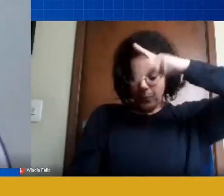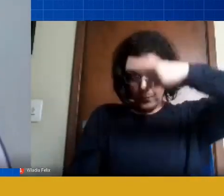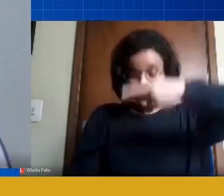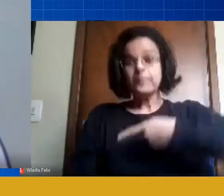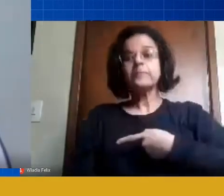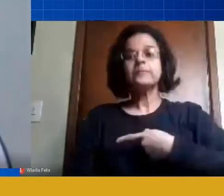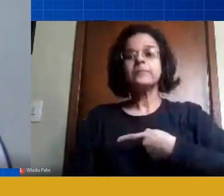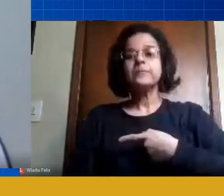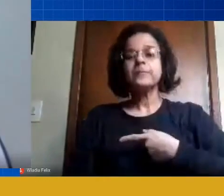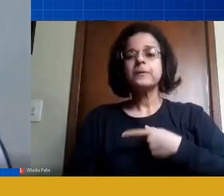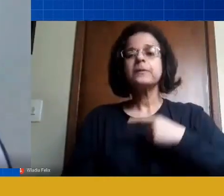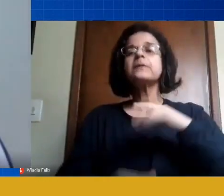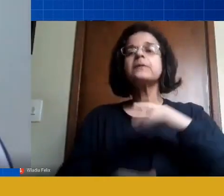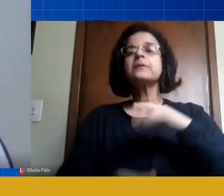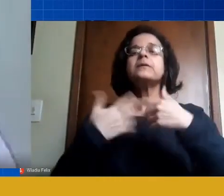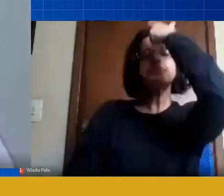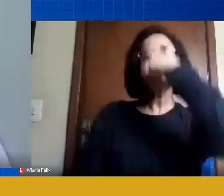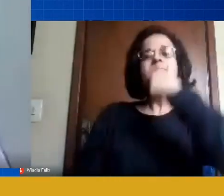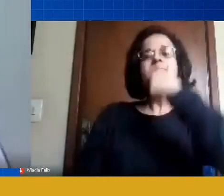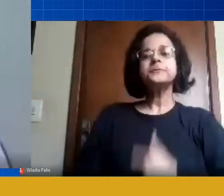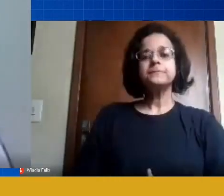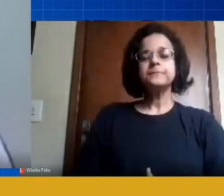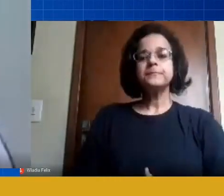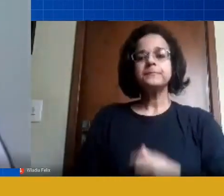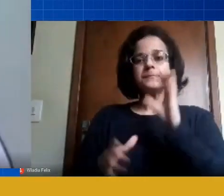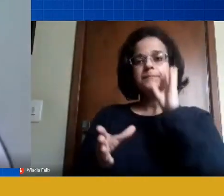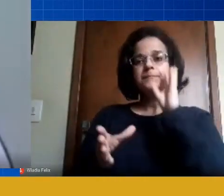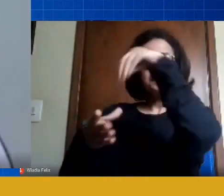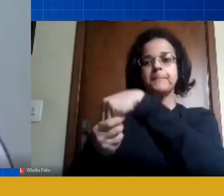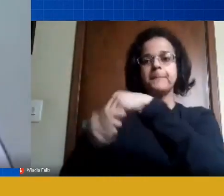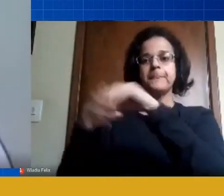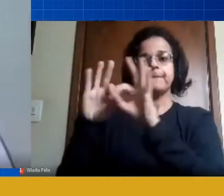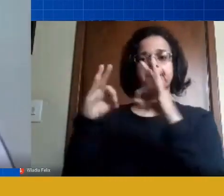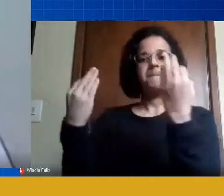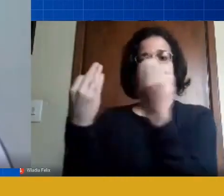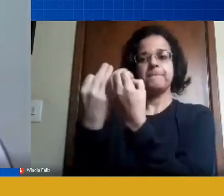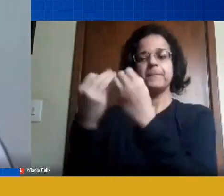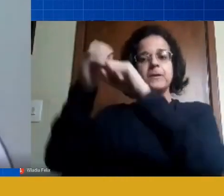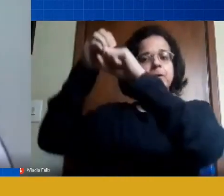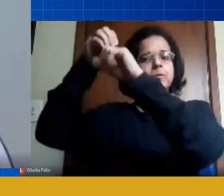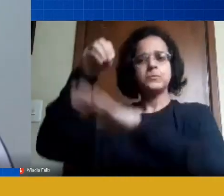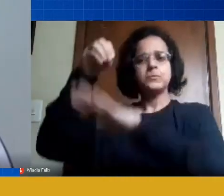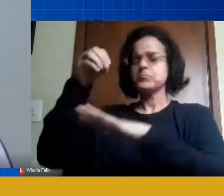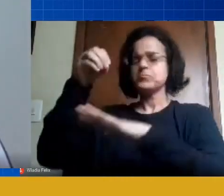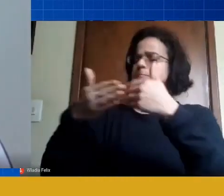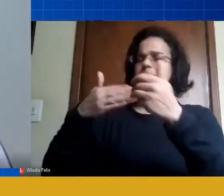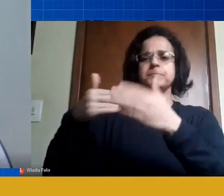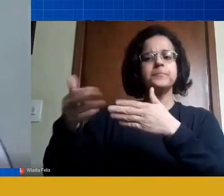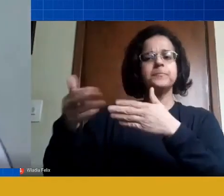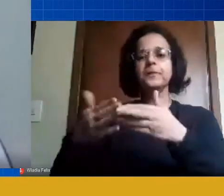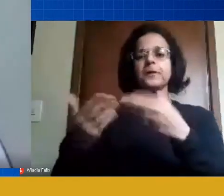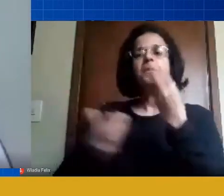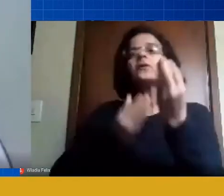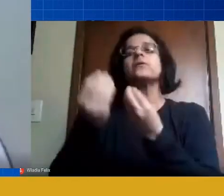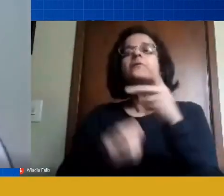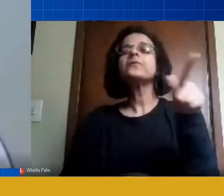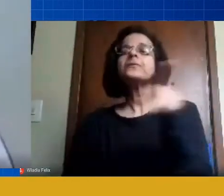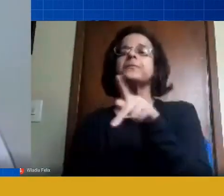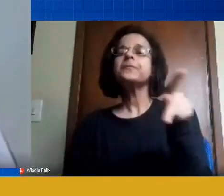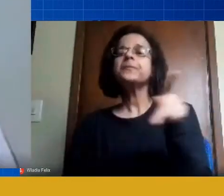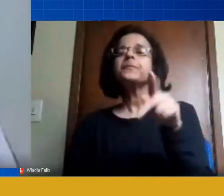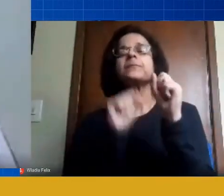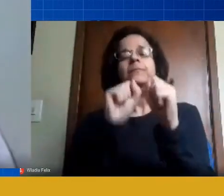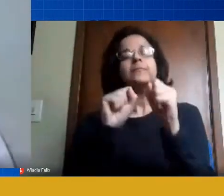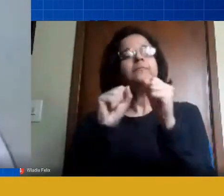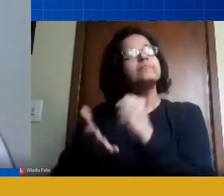alguém que está dentro de um de uma família seja ela da estrutura que for então como que o professor pode estar